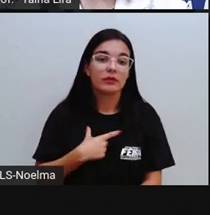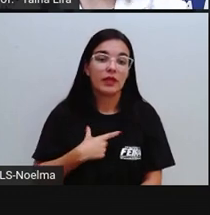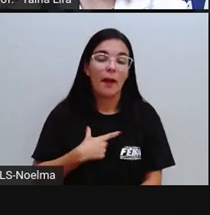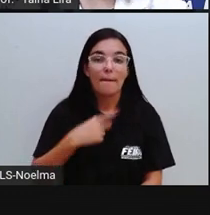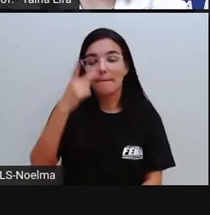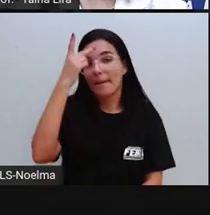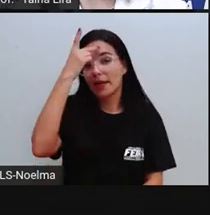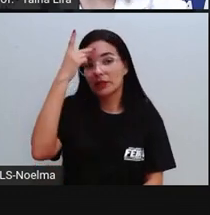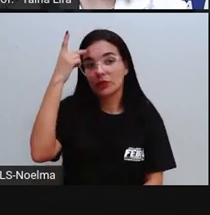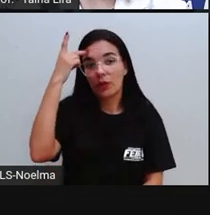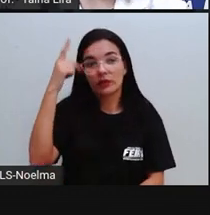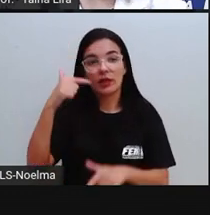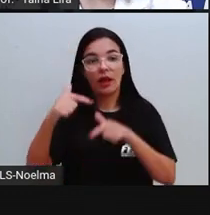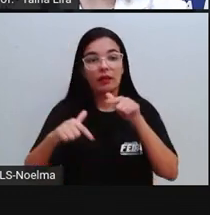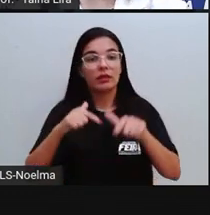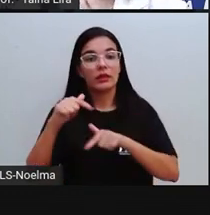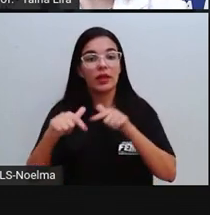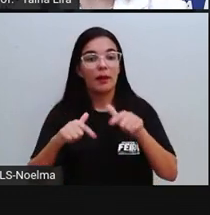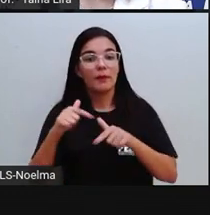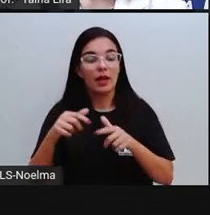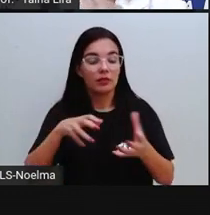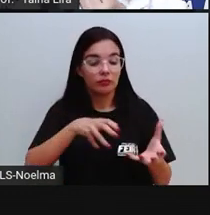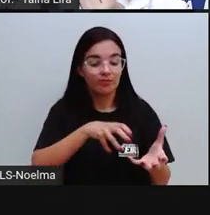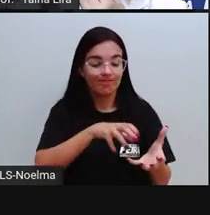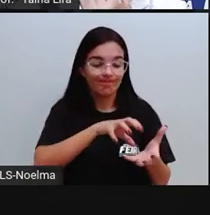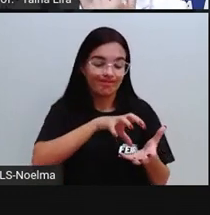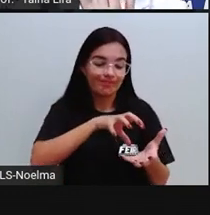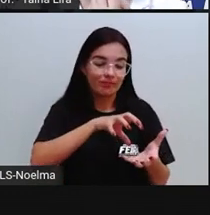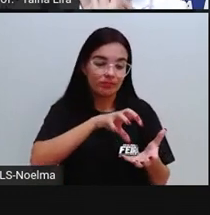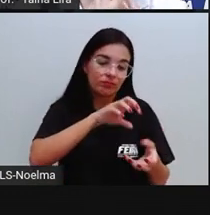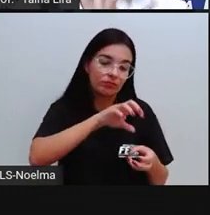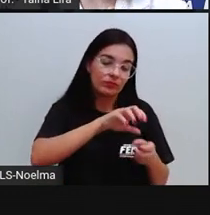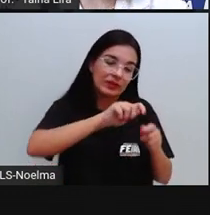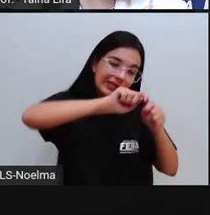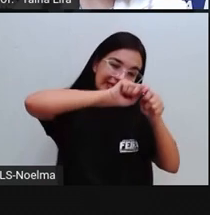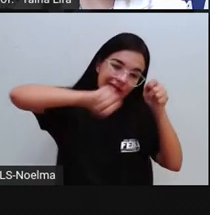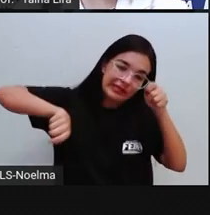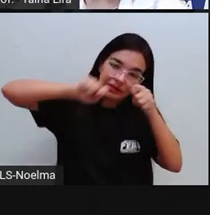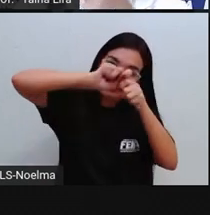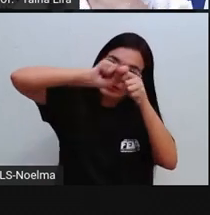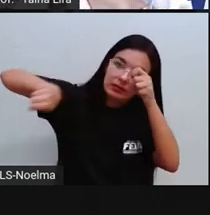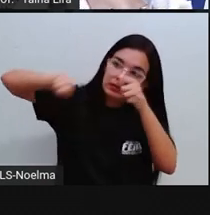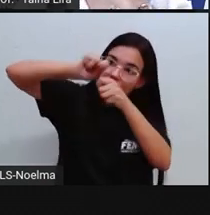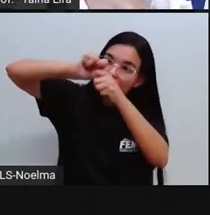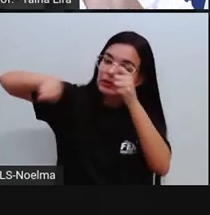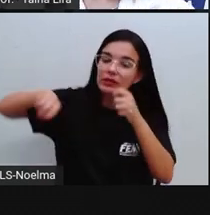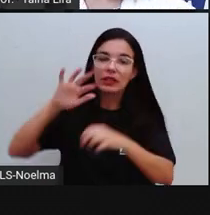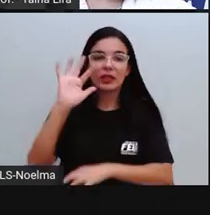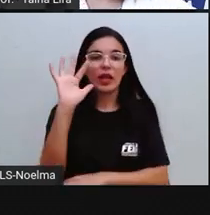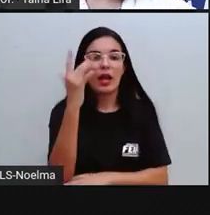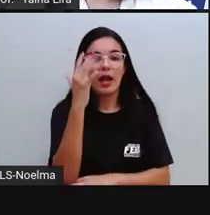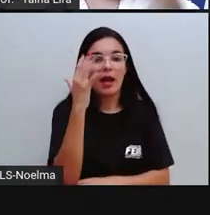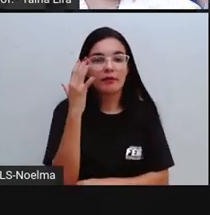pessoas que trabalham com a extração do látex, são chamados aí de seringueiros. Então, é a principal